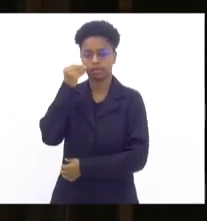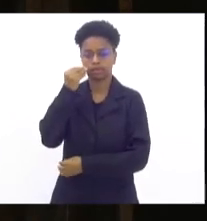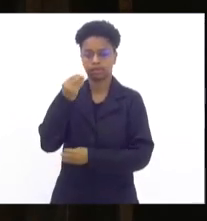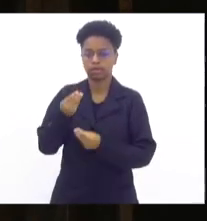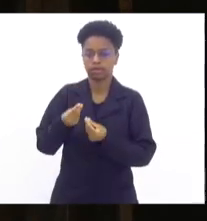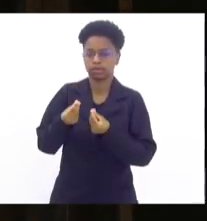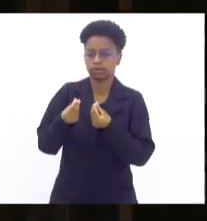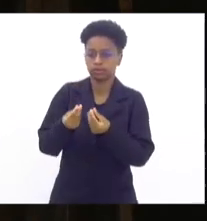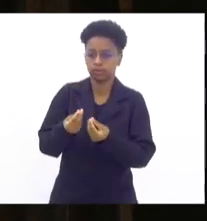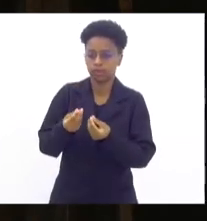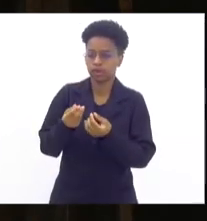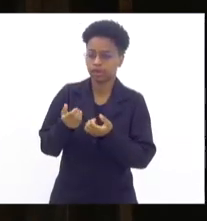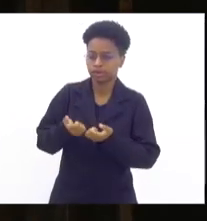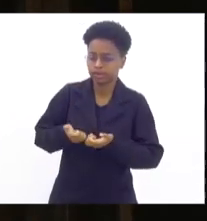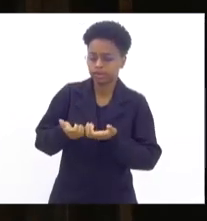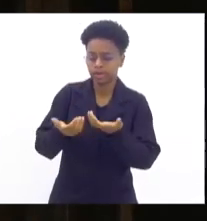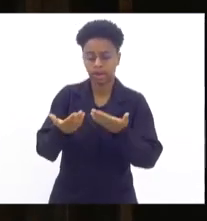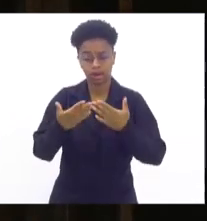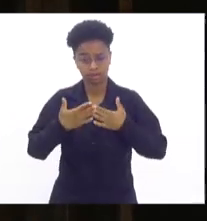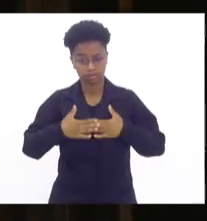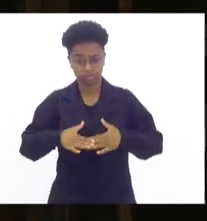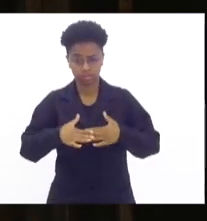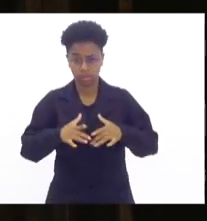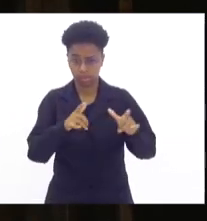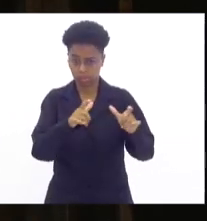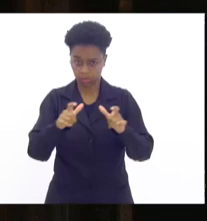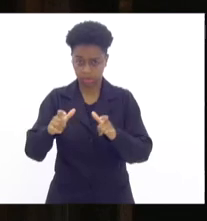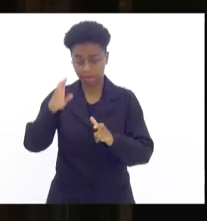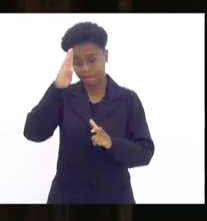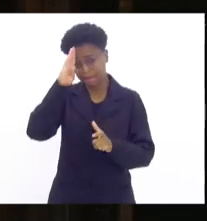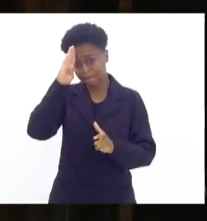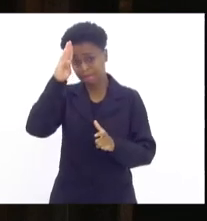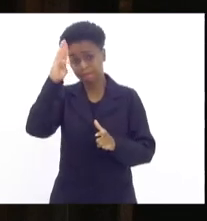trazer mais tranquilidade àquela localidade ali, principalmente